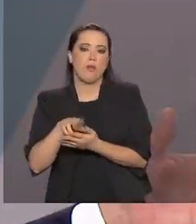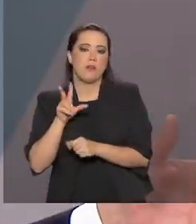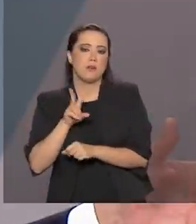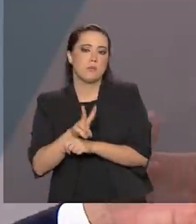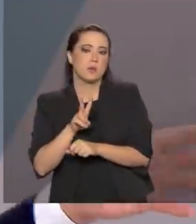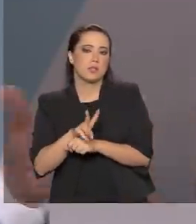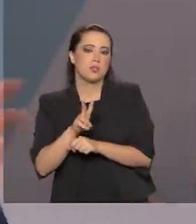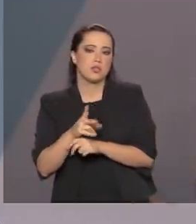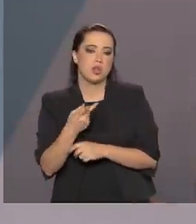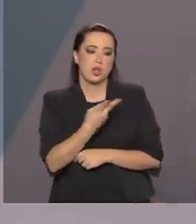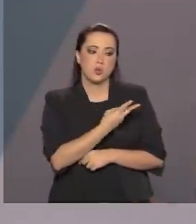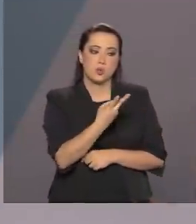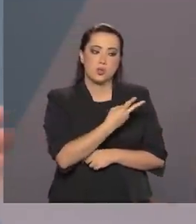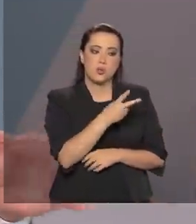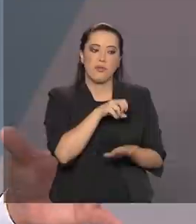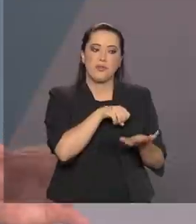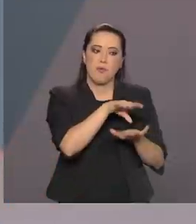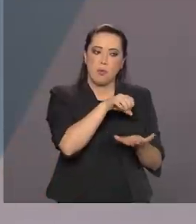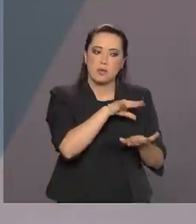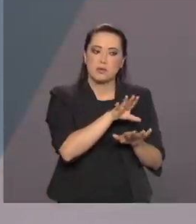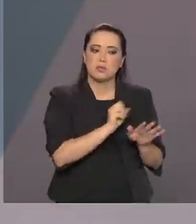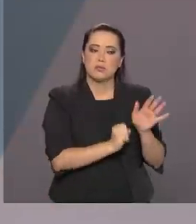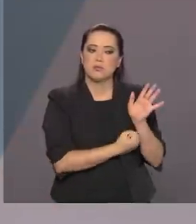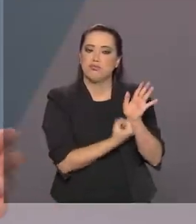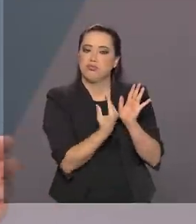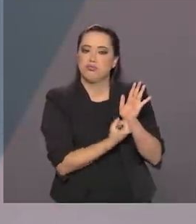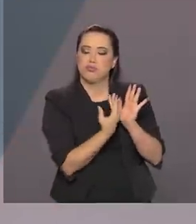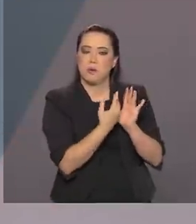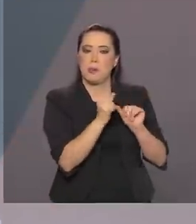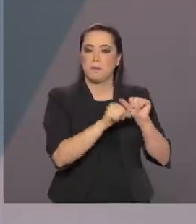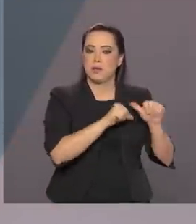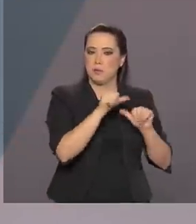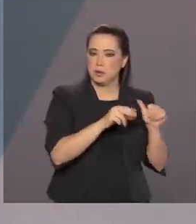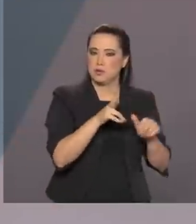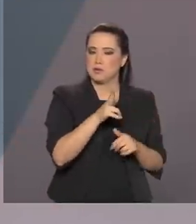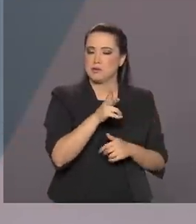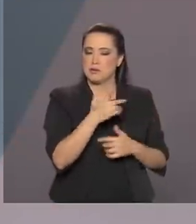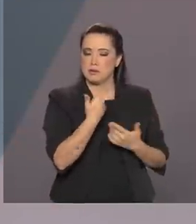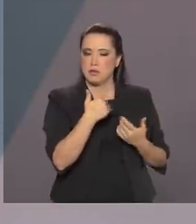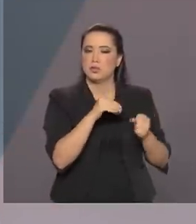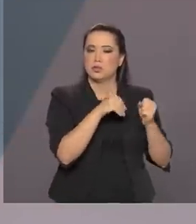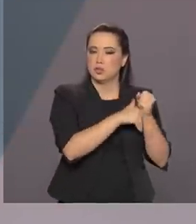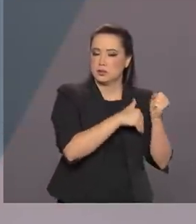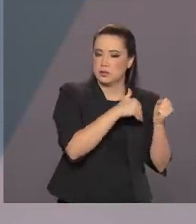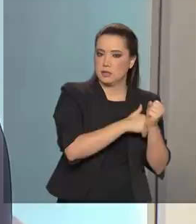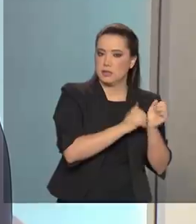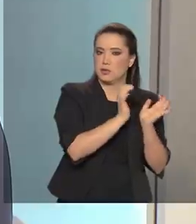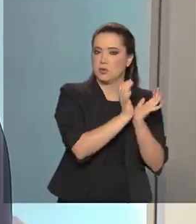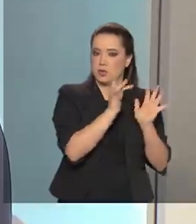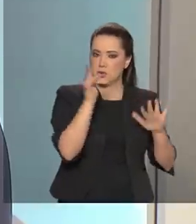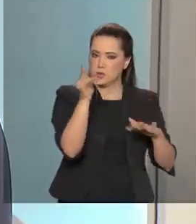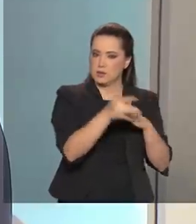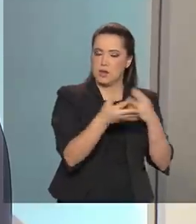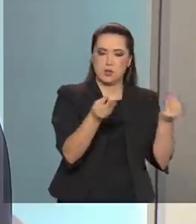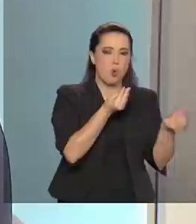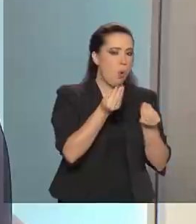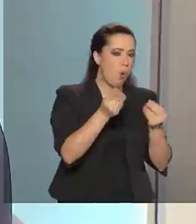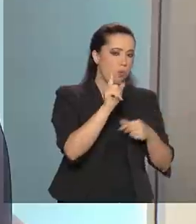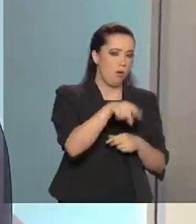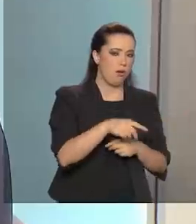Vazamento de dados, mudança da política de privacidade de empresas que atuam nas redes sociais? Bom,